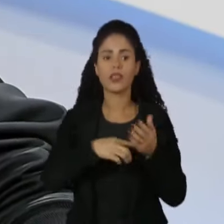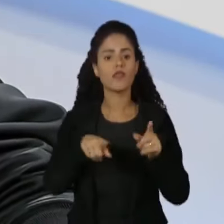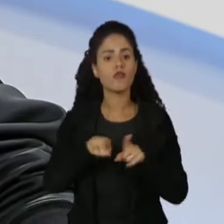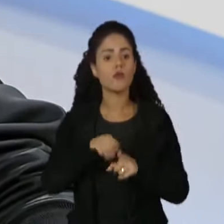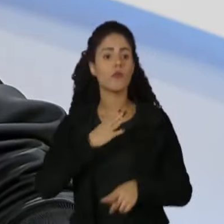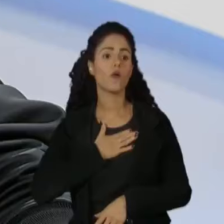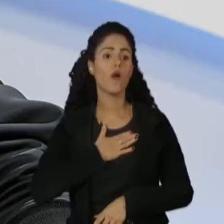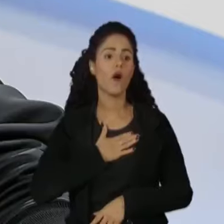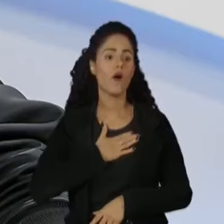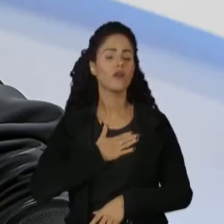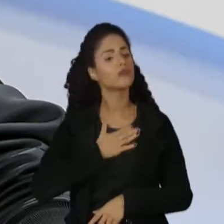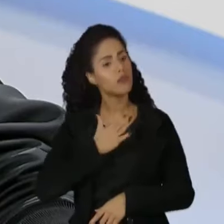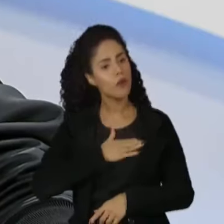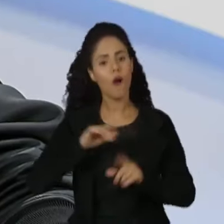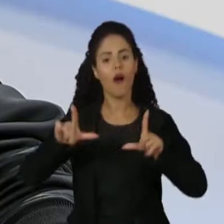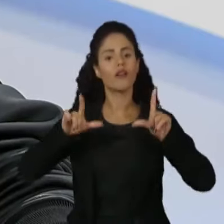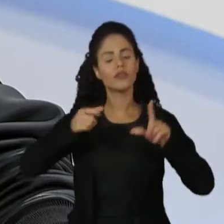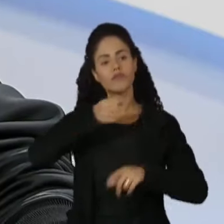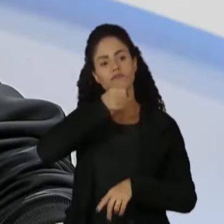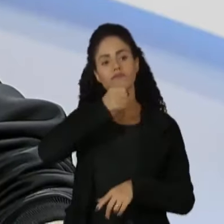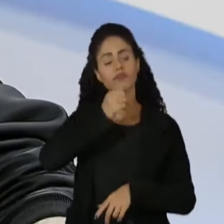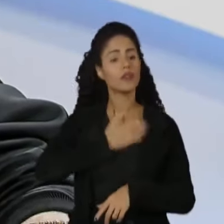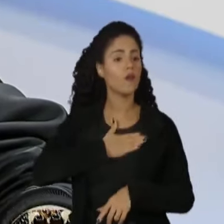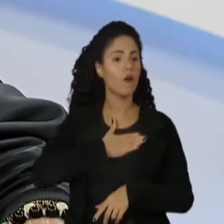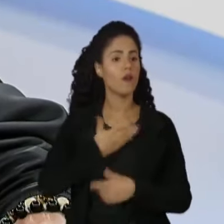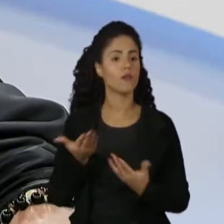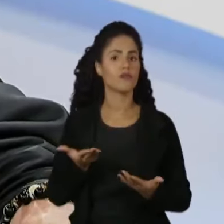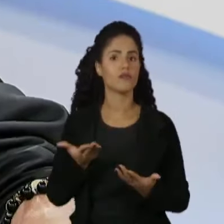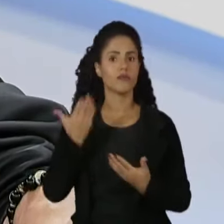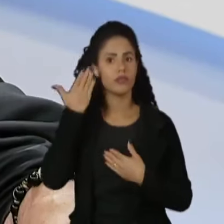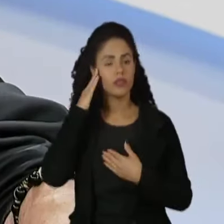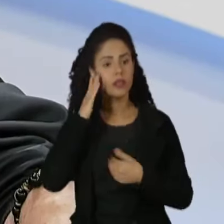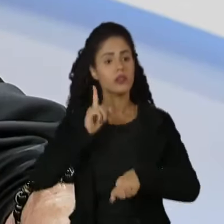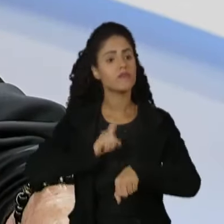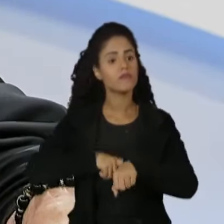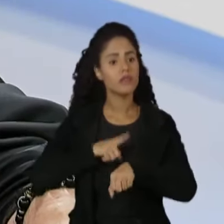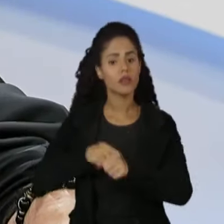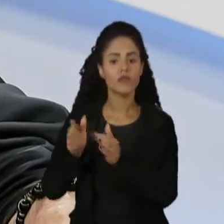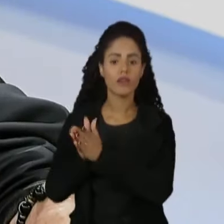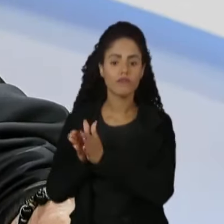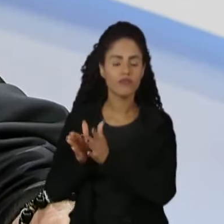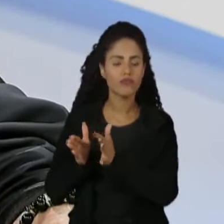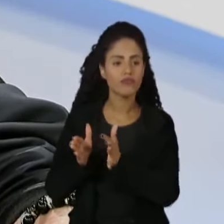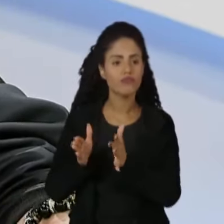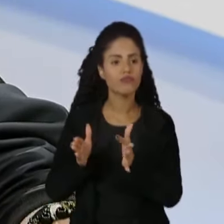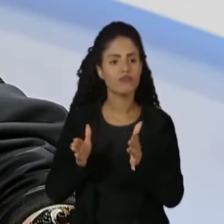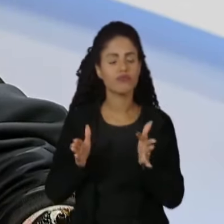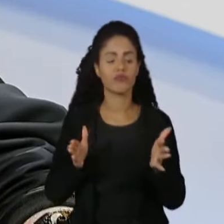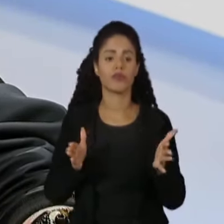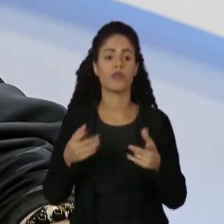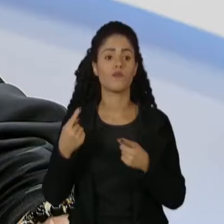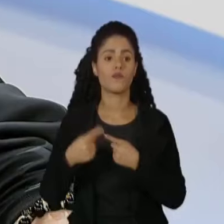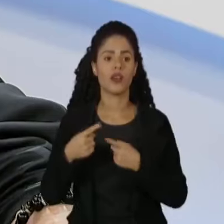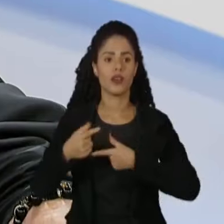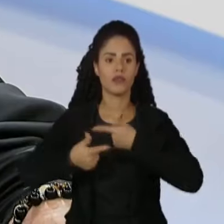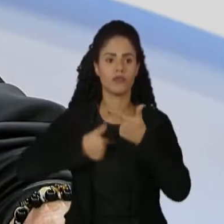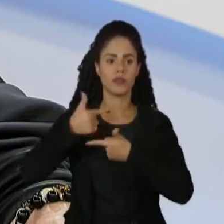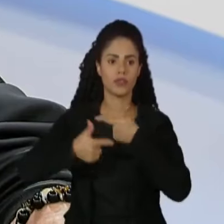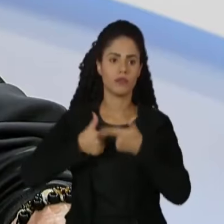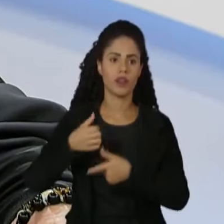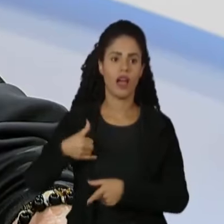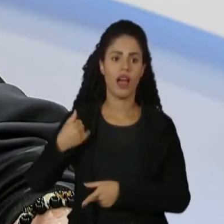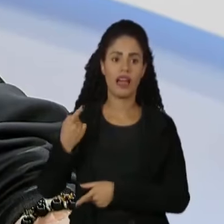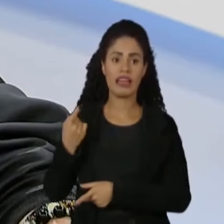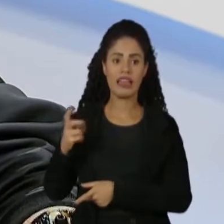gosto de apresentar programas, mas no máximo o tempo que eu teria de jornalismo, porque eu trabalho desde